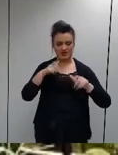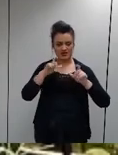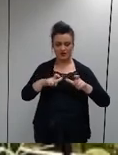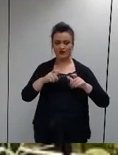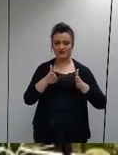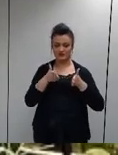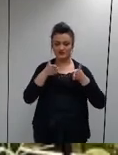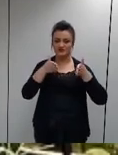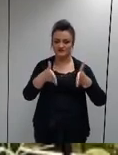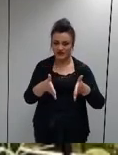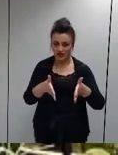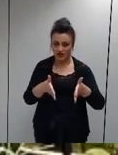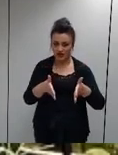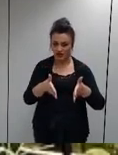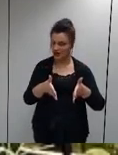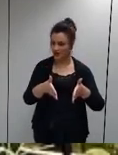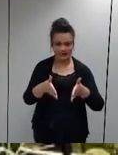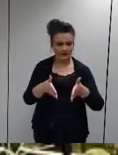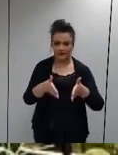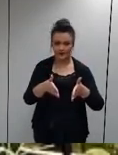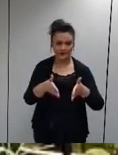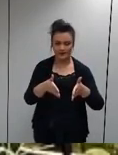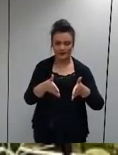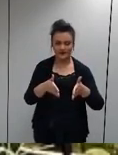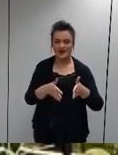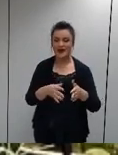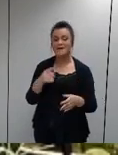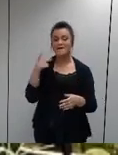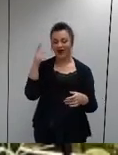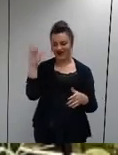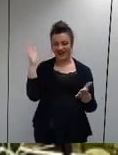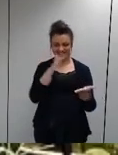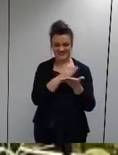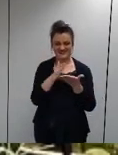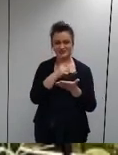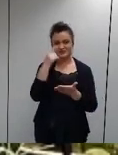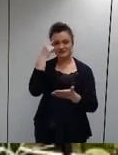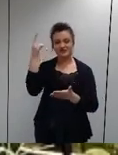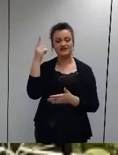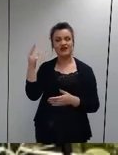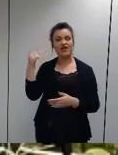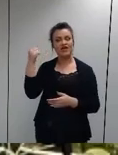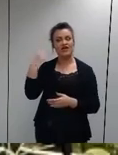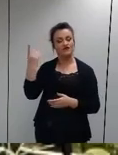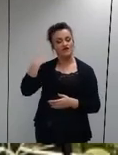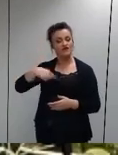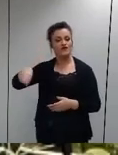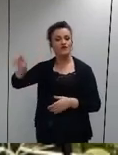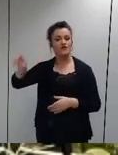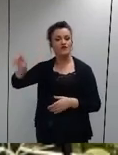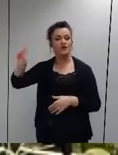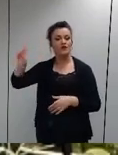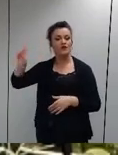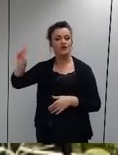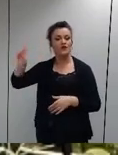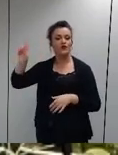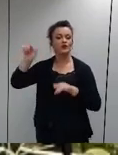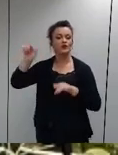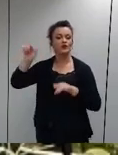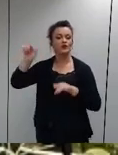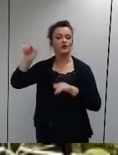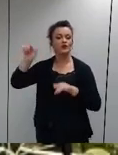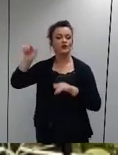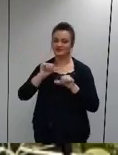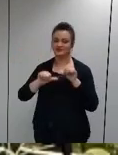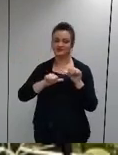a trocar os indicadores de hora-cadeira por resultados. Então, o trabalho é muito mais os resultados que